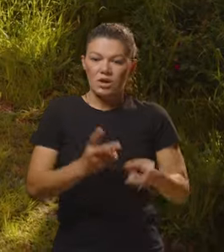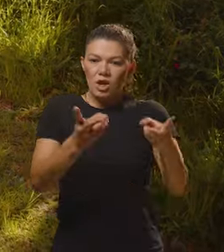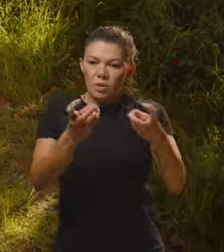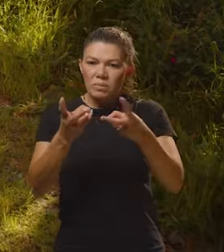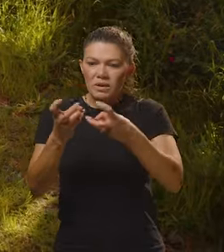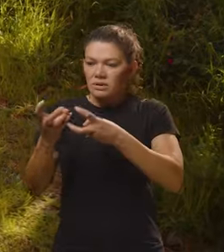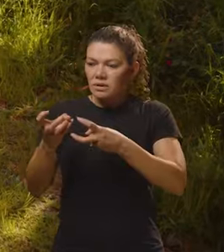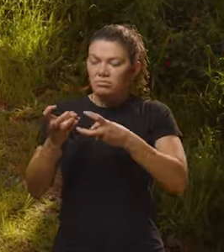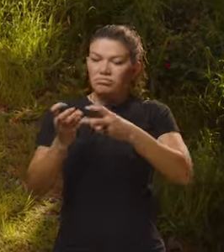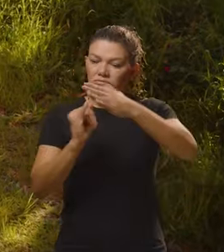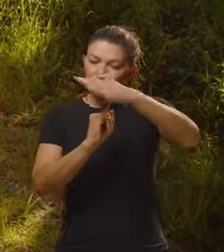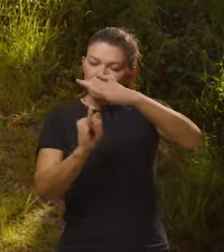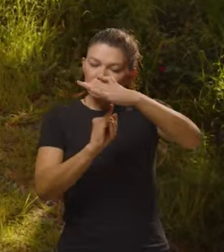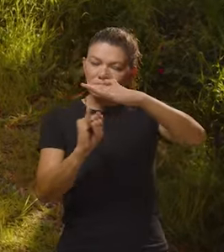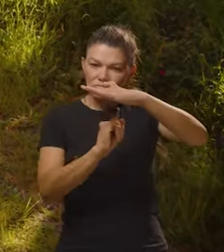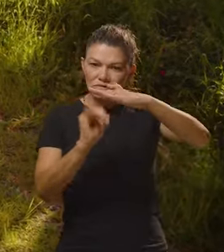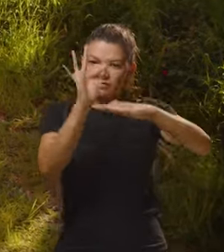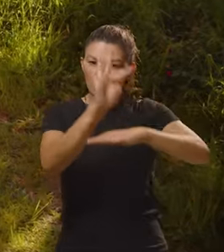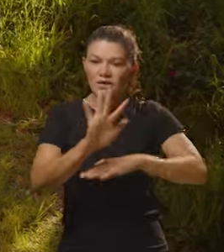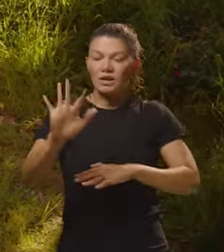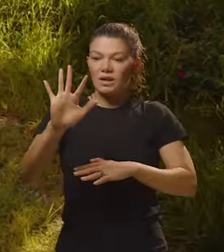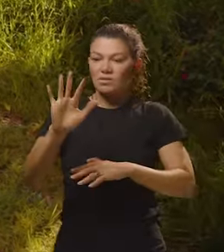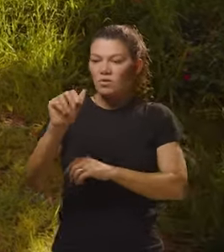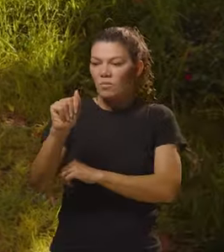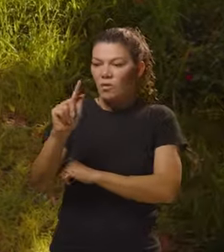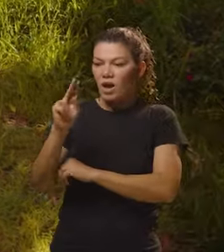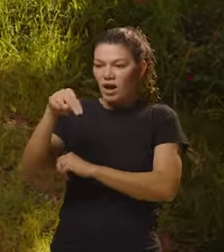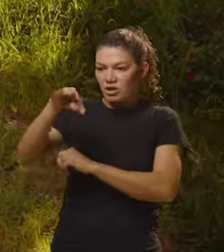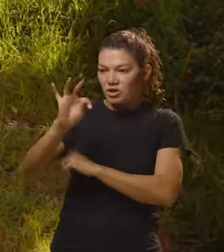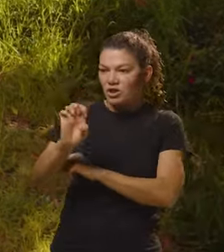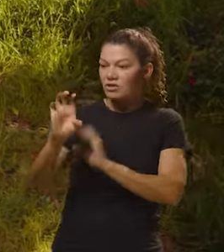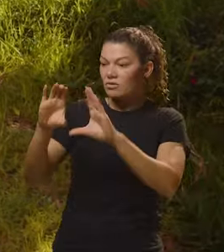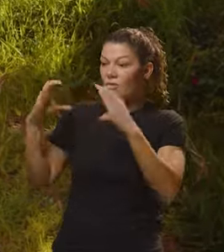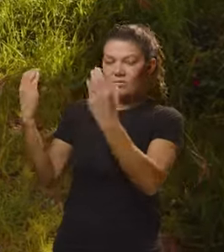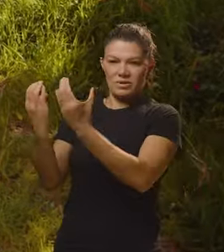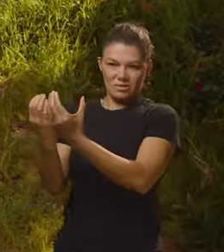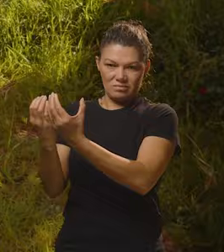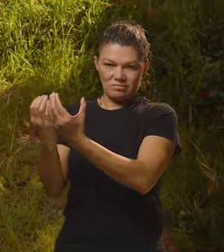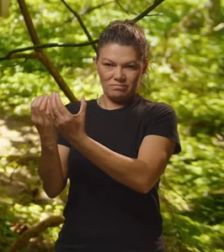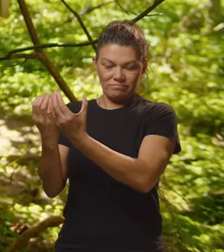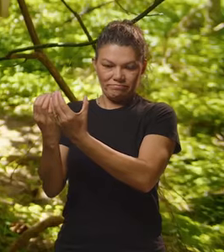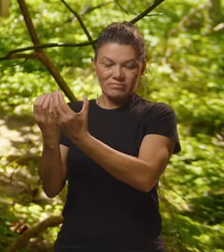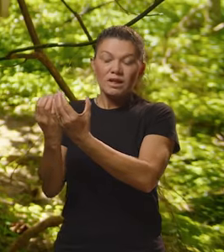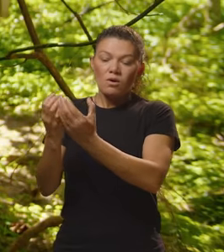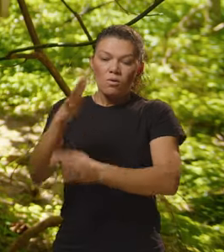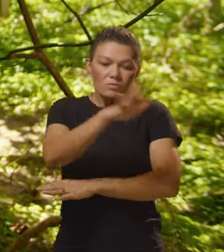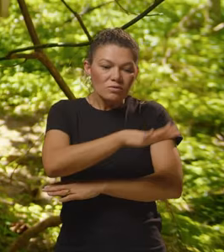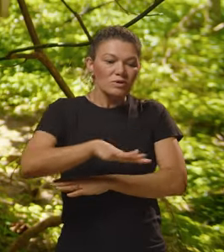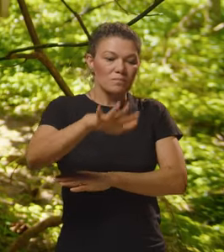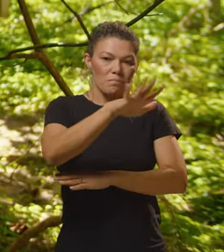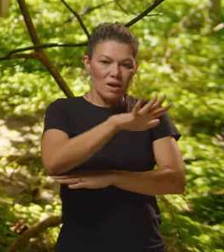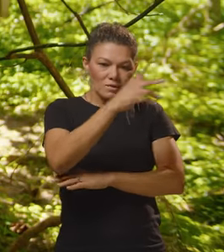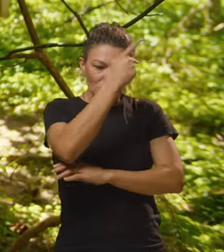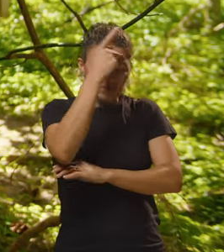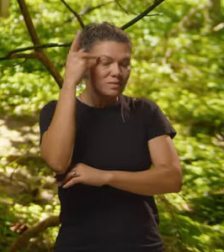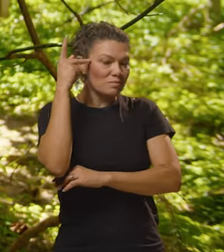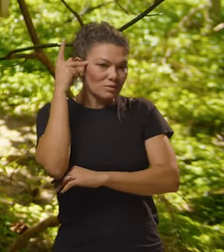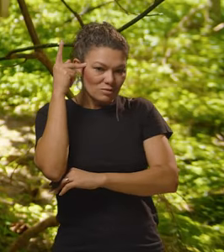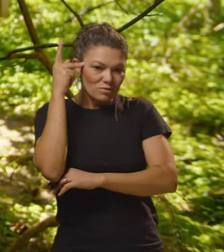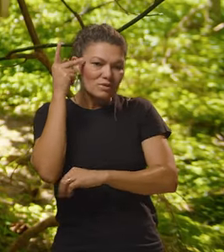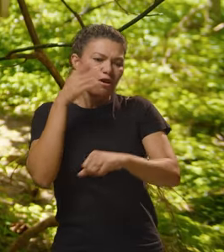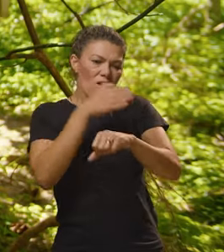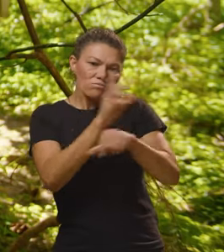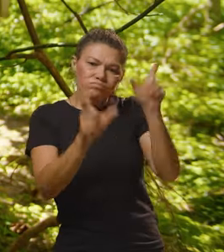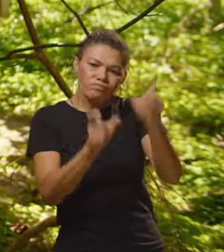Eu enxergo os institutos federais como agentes comunitários, como um espaço onde as pessoas